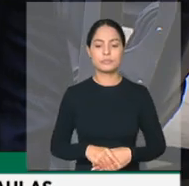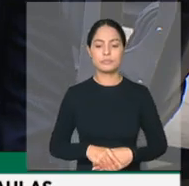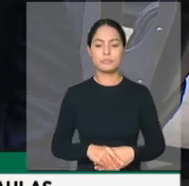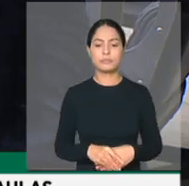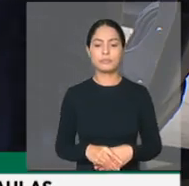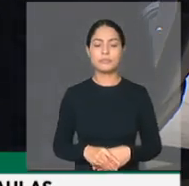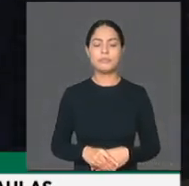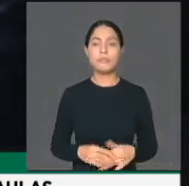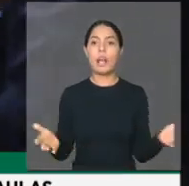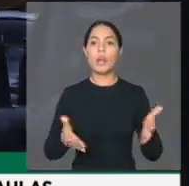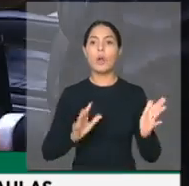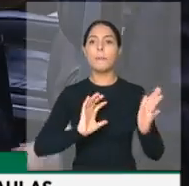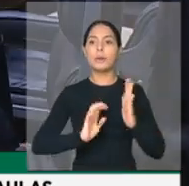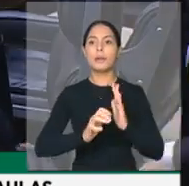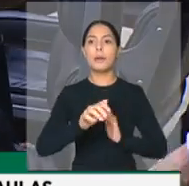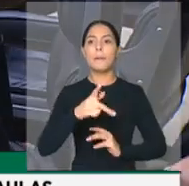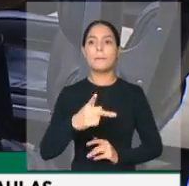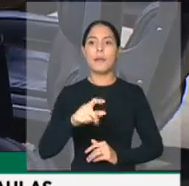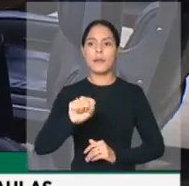PSB.